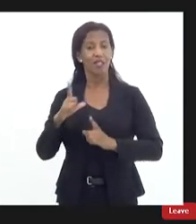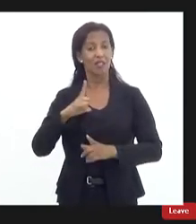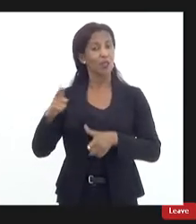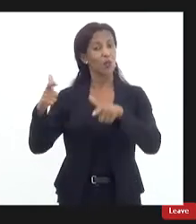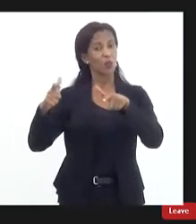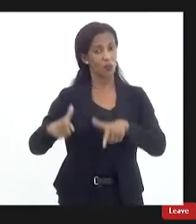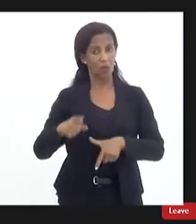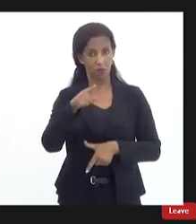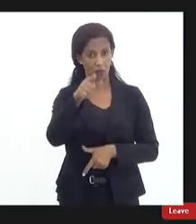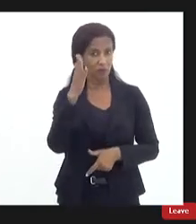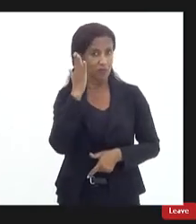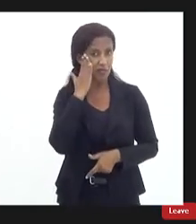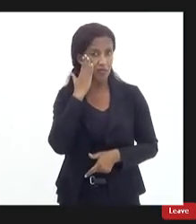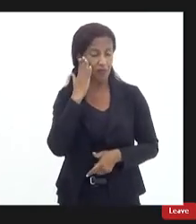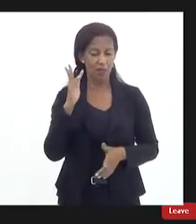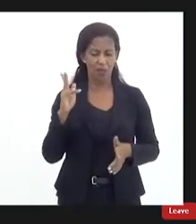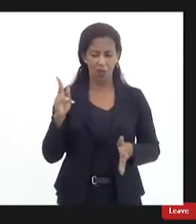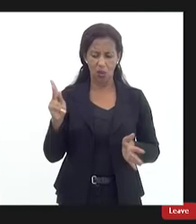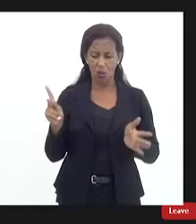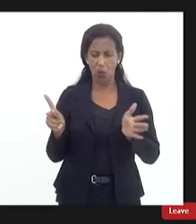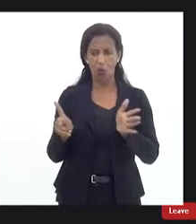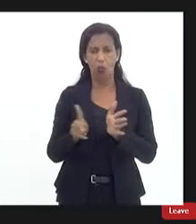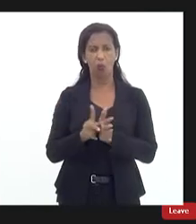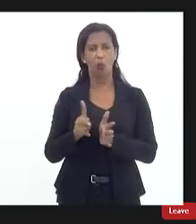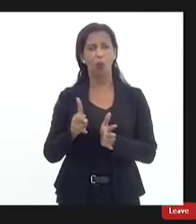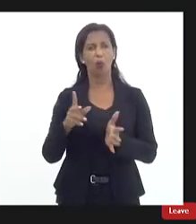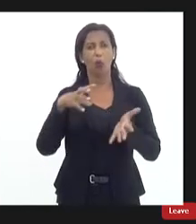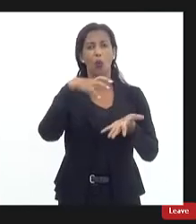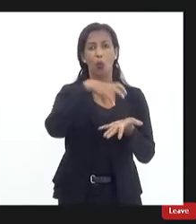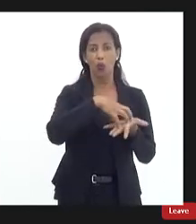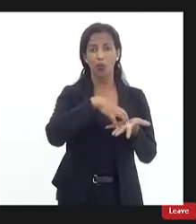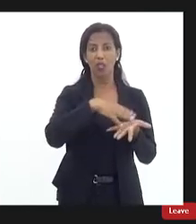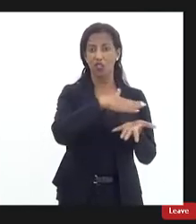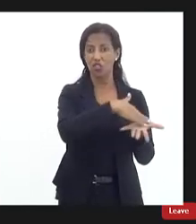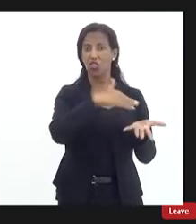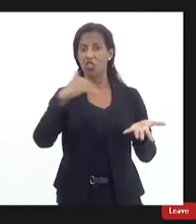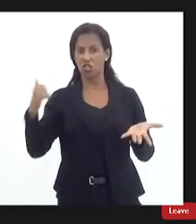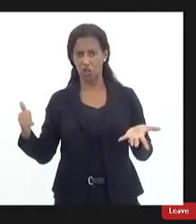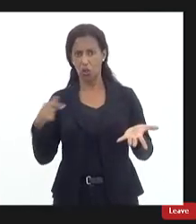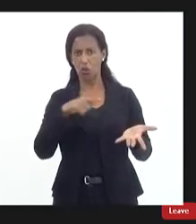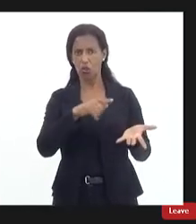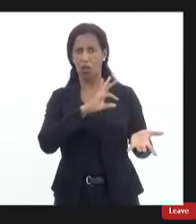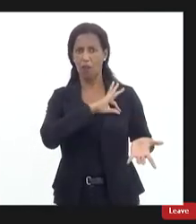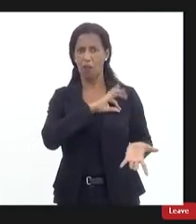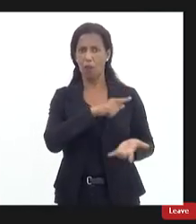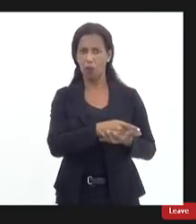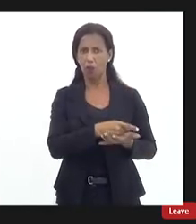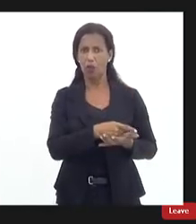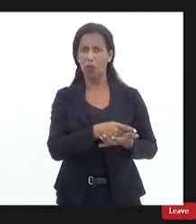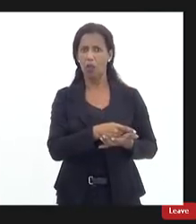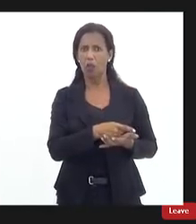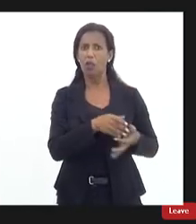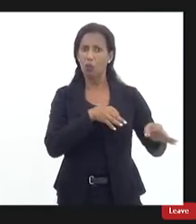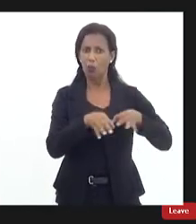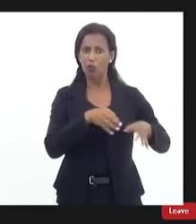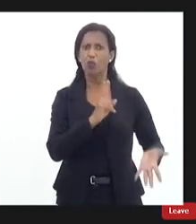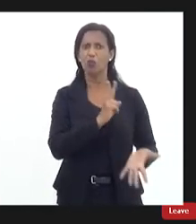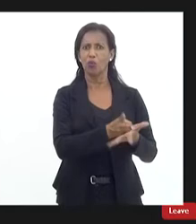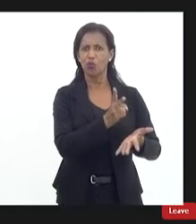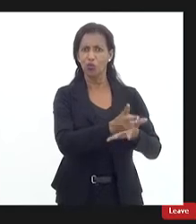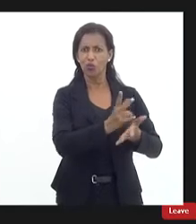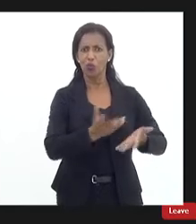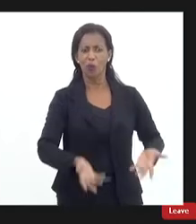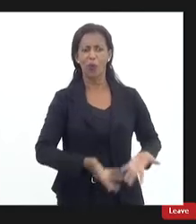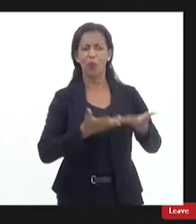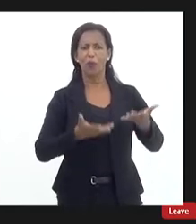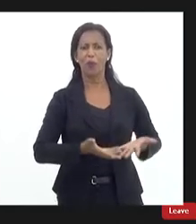só pra você saber acho que no próprio algumas unidades já foram retirar até o policiamento lá do interior que o projeto continua então o